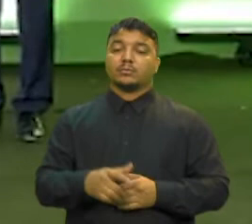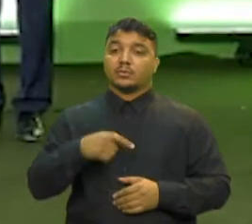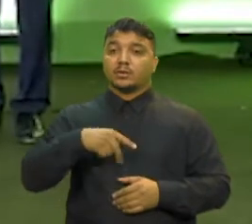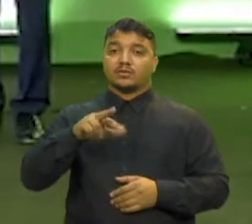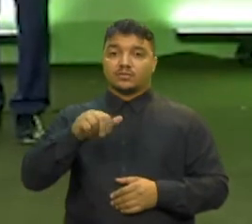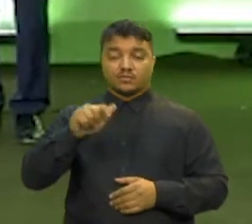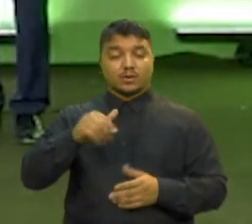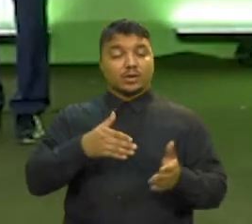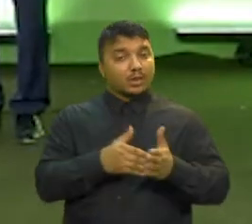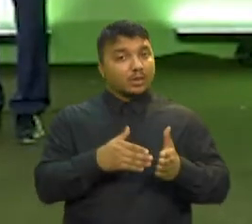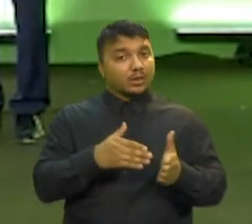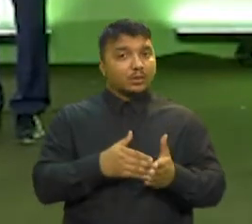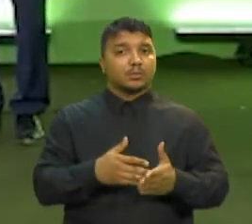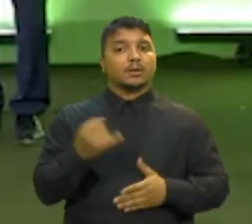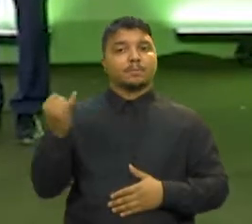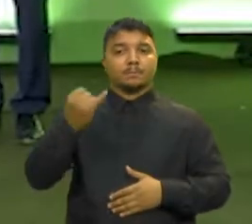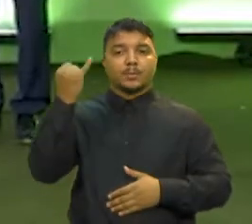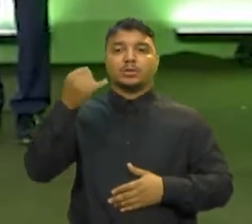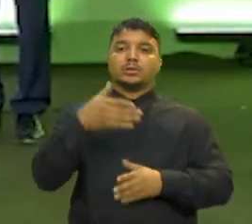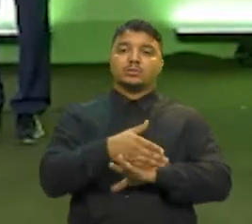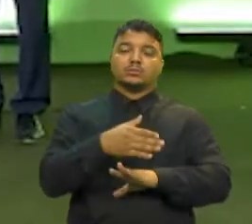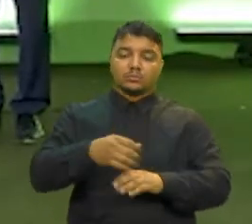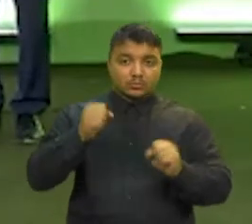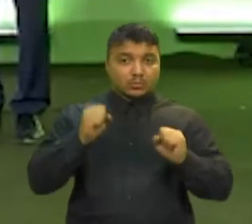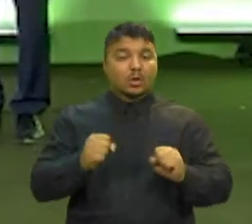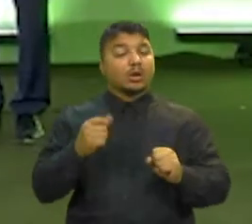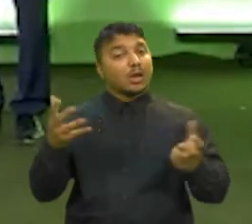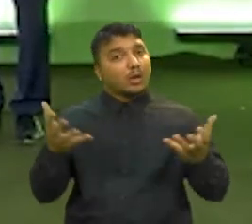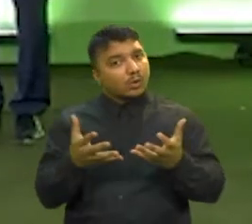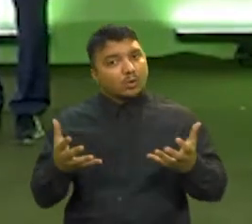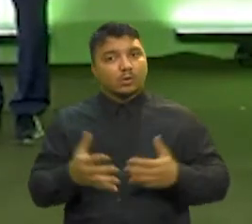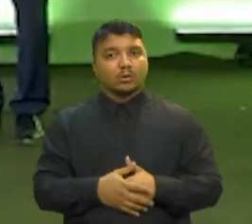limitadas É importante que quem quiser fazer, faça logo